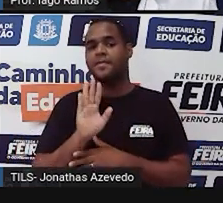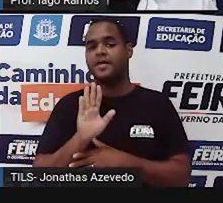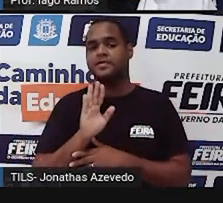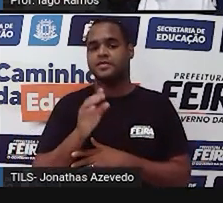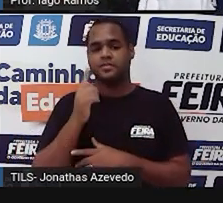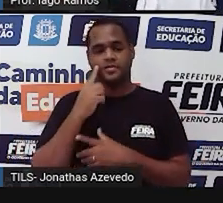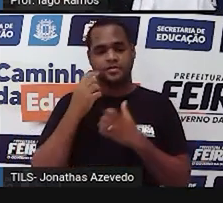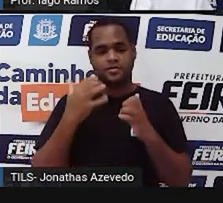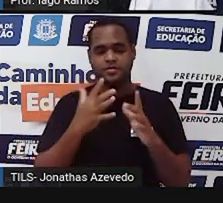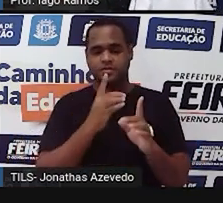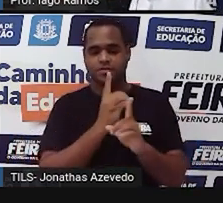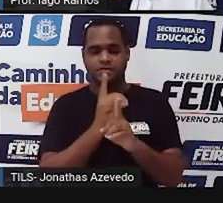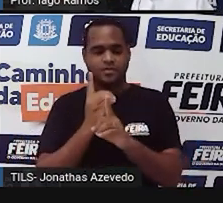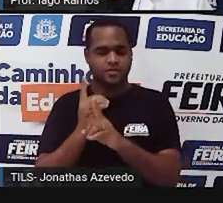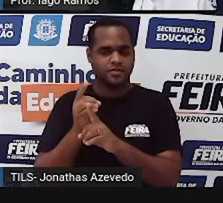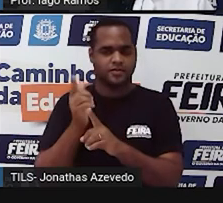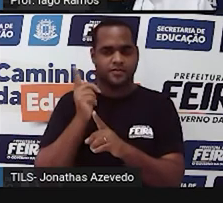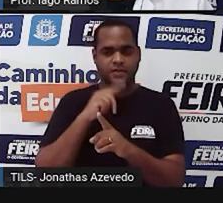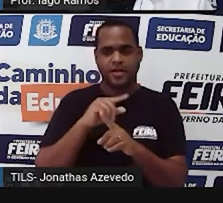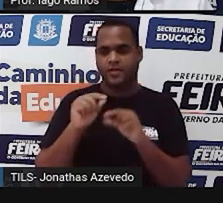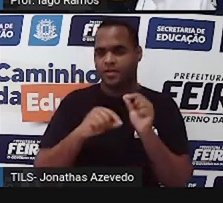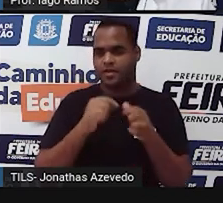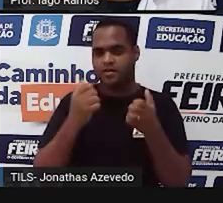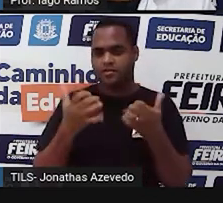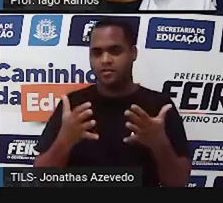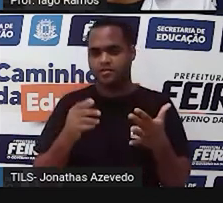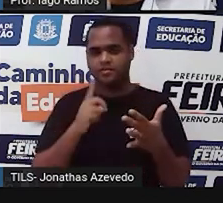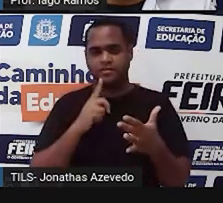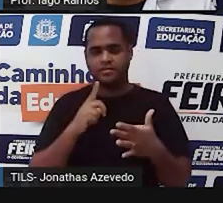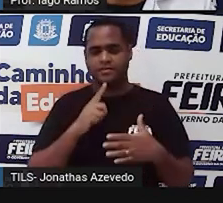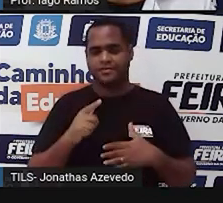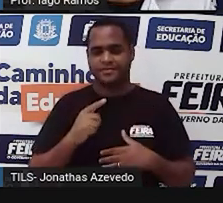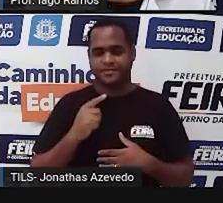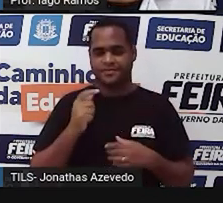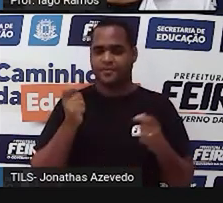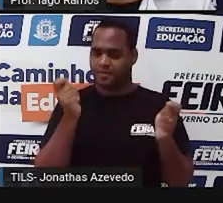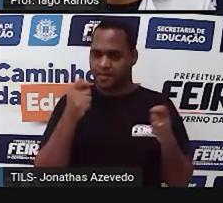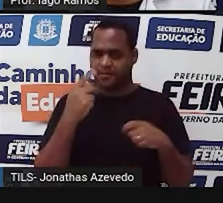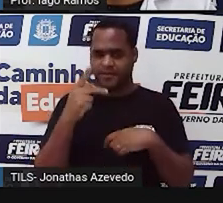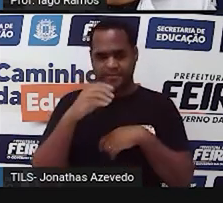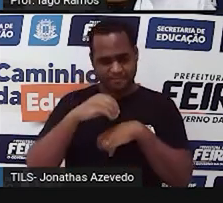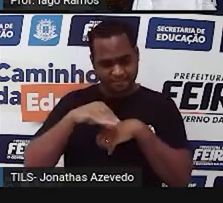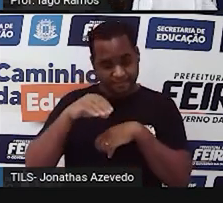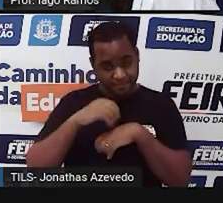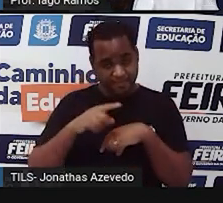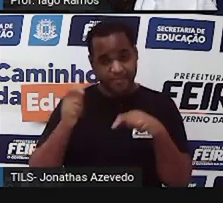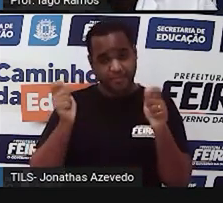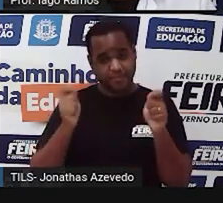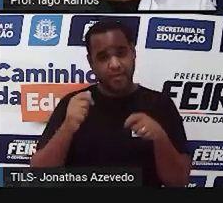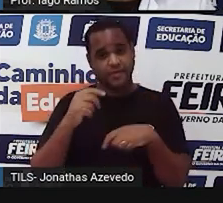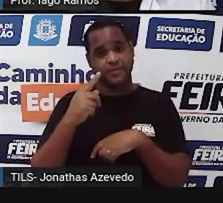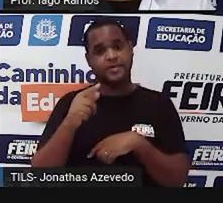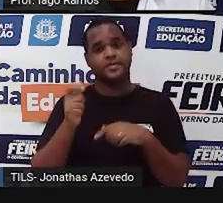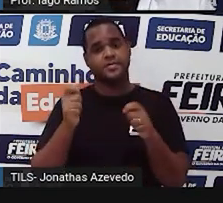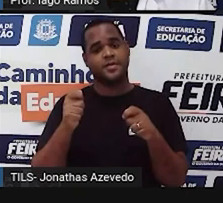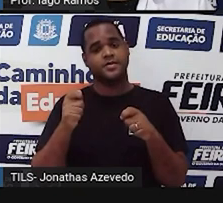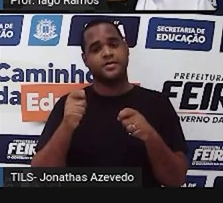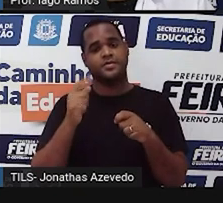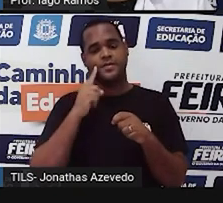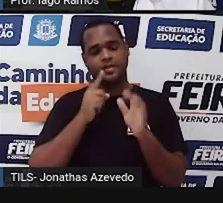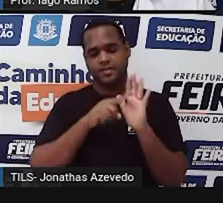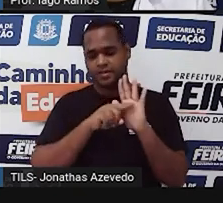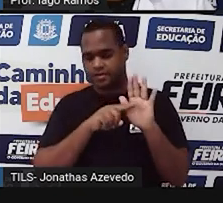onde você vai acessar esse material aí? Eu vou deixar esse material para você acessar, fazer todas aquelas